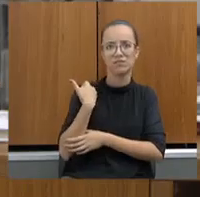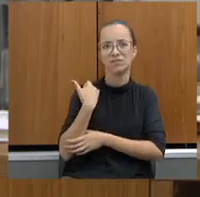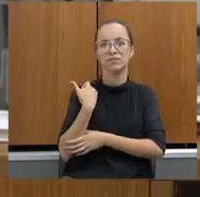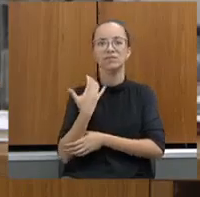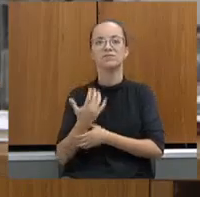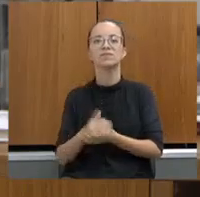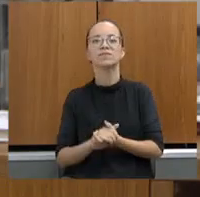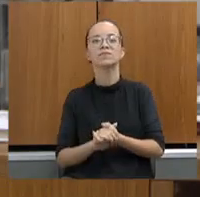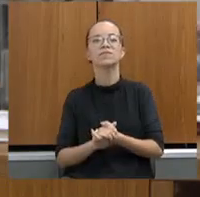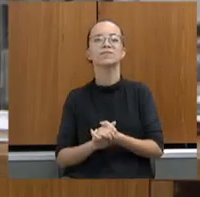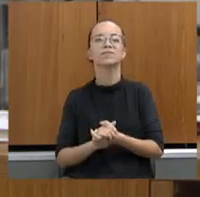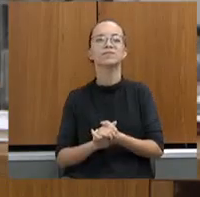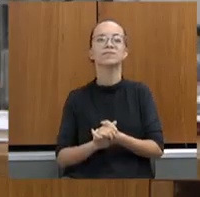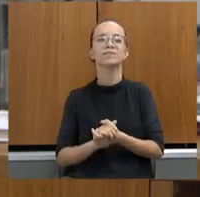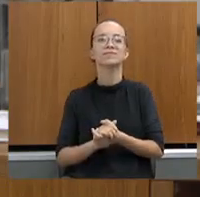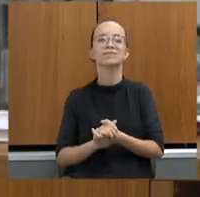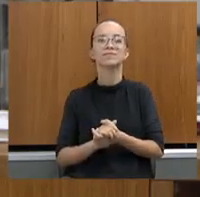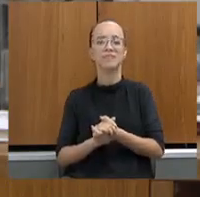Rodrigo é muito disciplinado. Concluí.